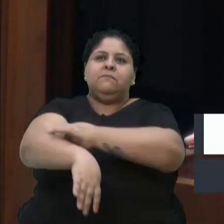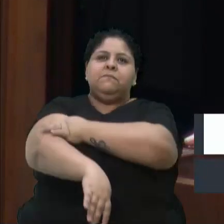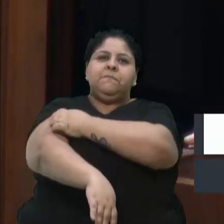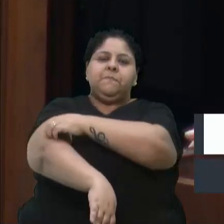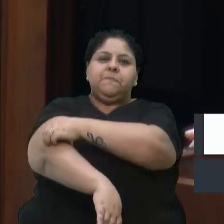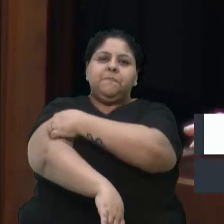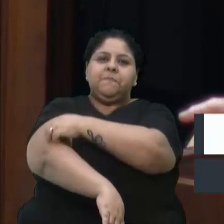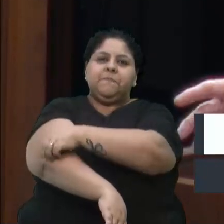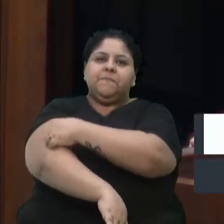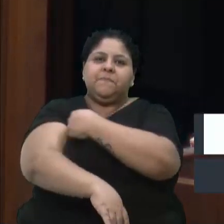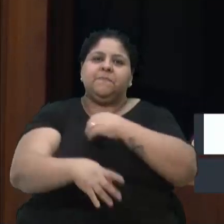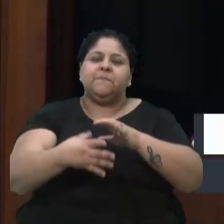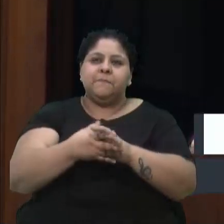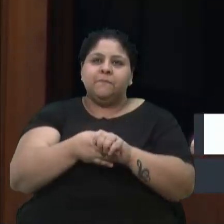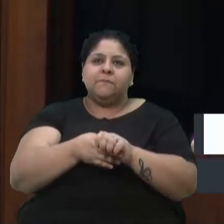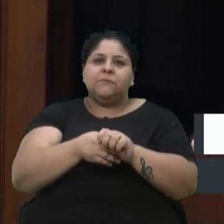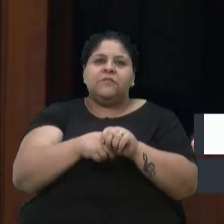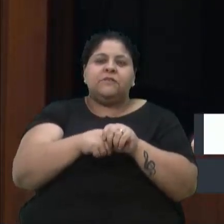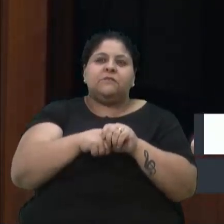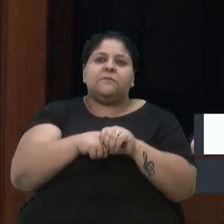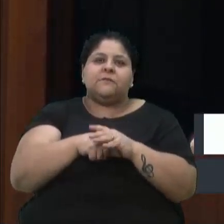é a rouquidão,